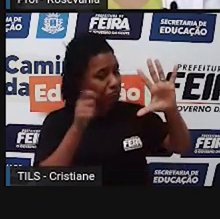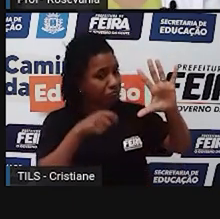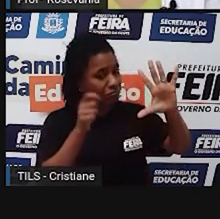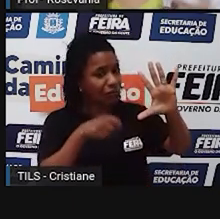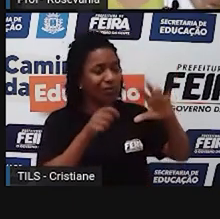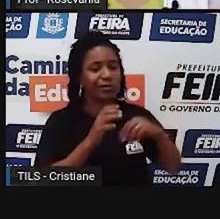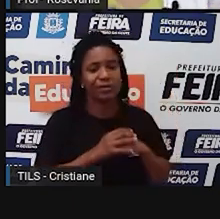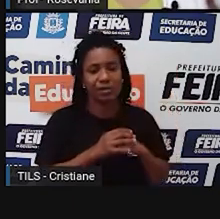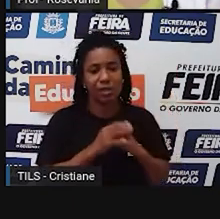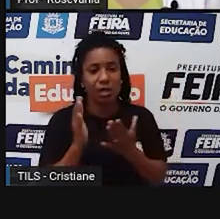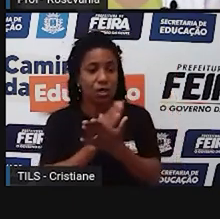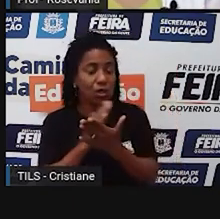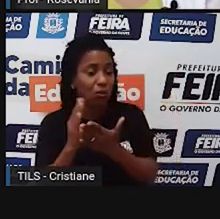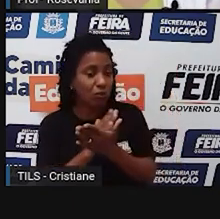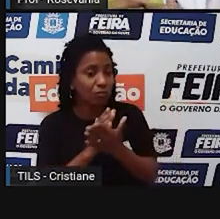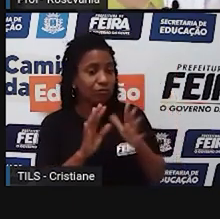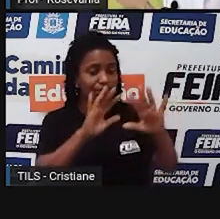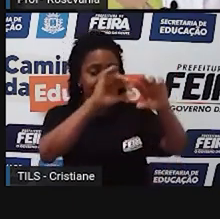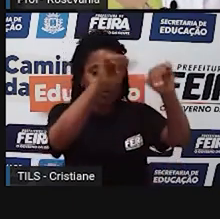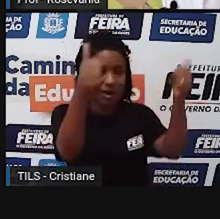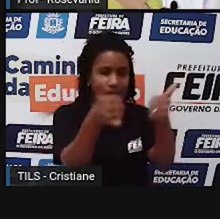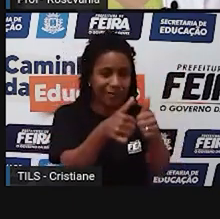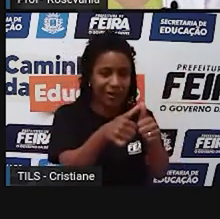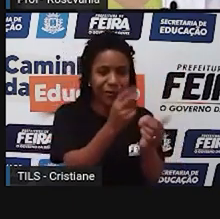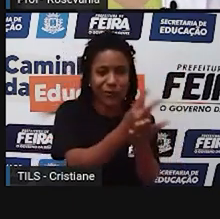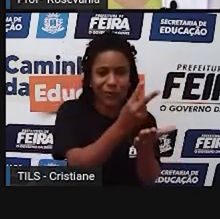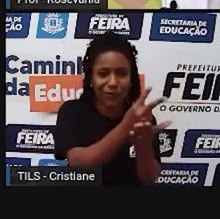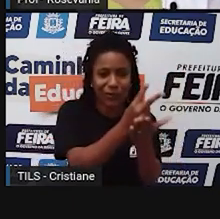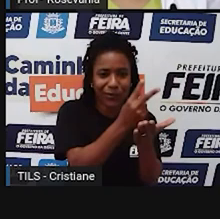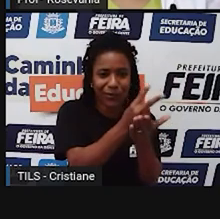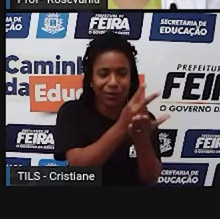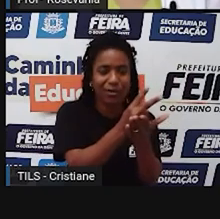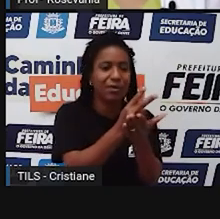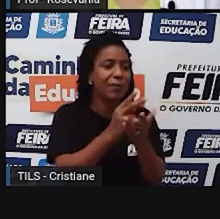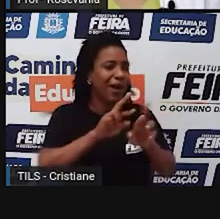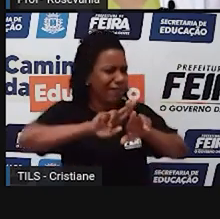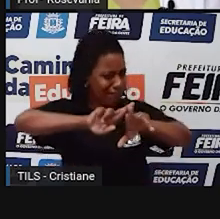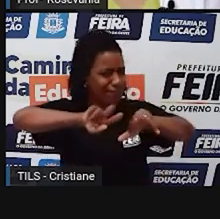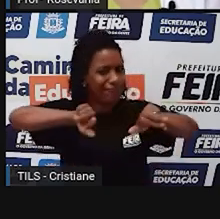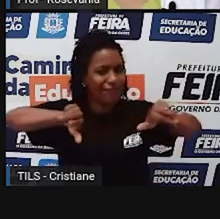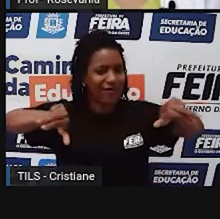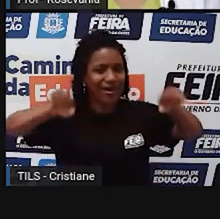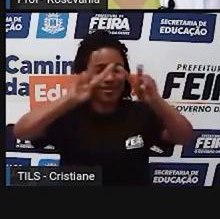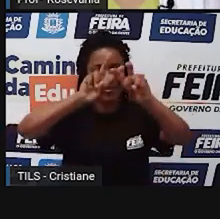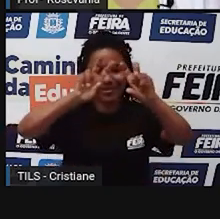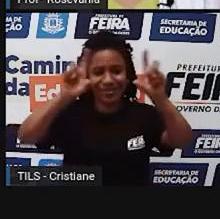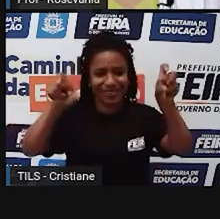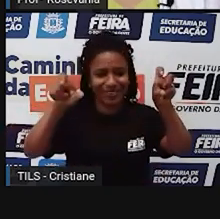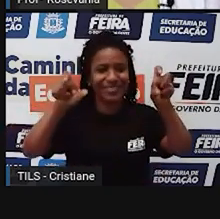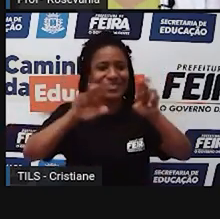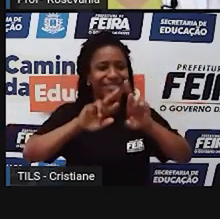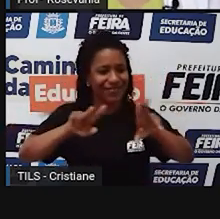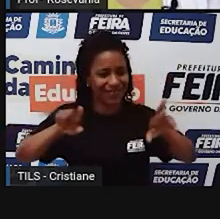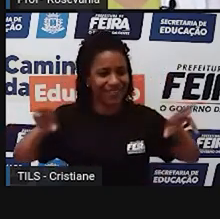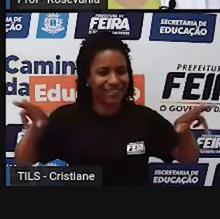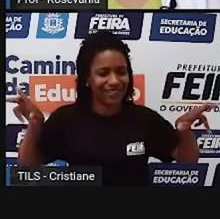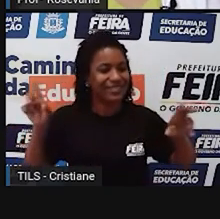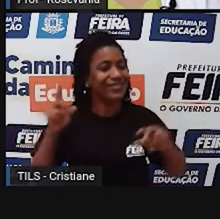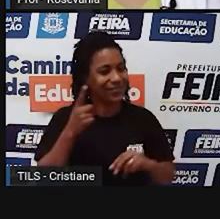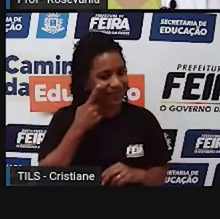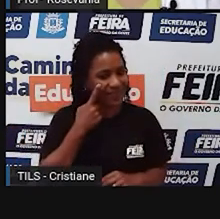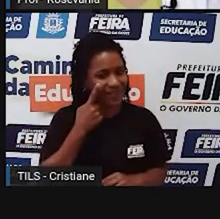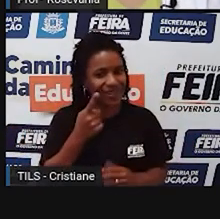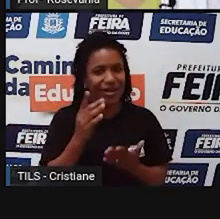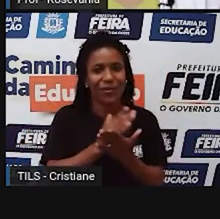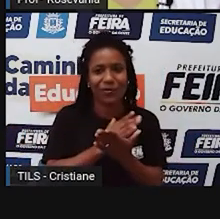a gente a entender mais ou menos isso. Mas existe uma grande variedade, né, de tipos de mapas. Vamos lá estudar alguns